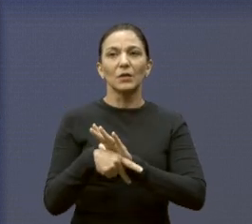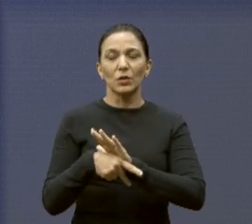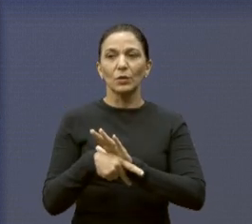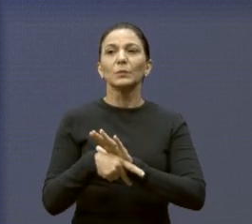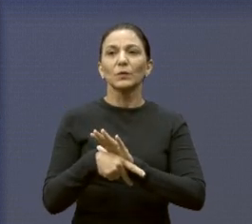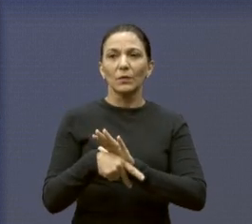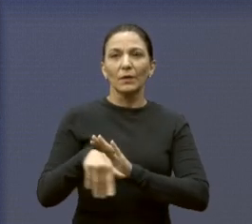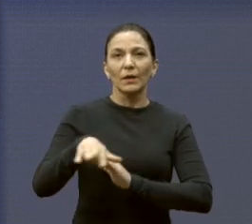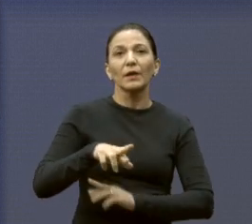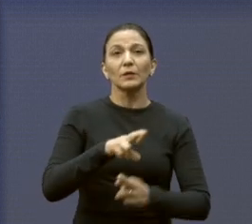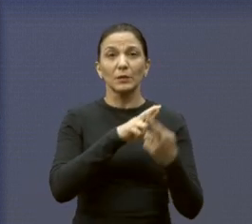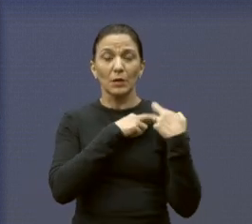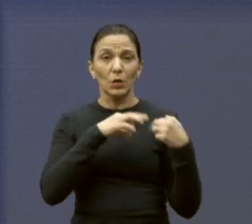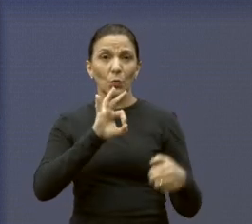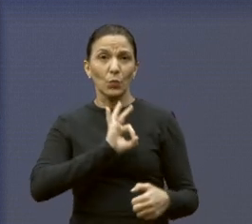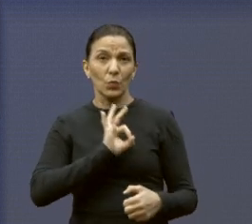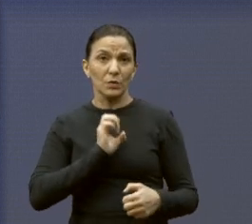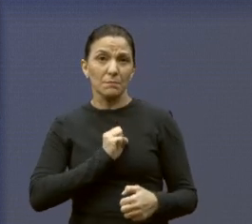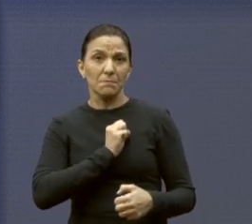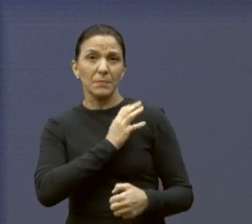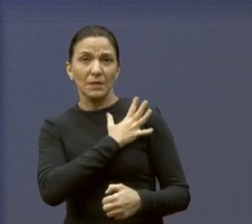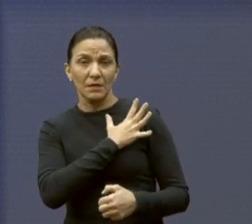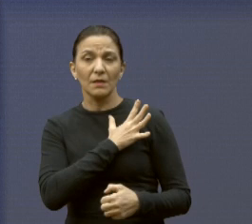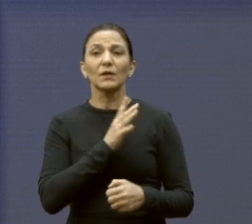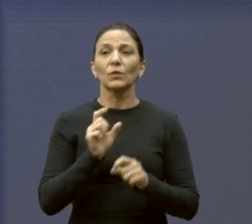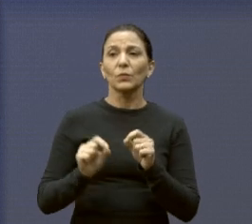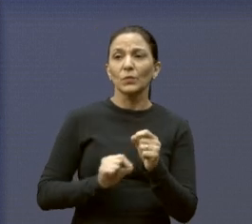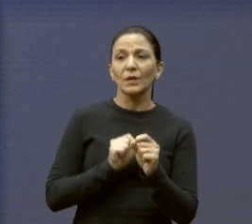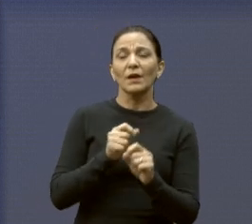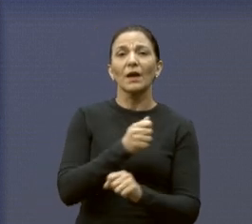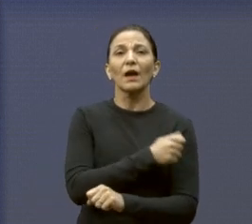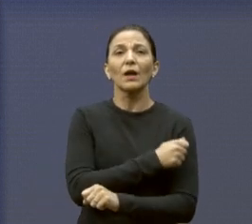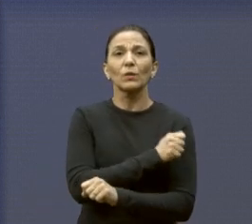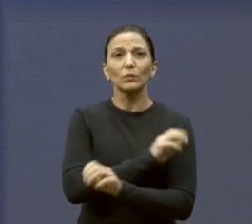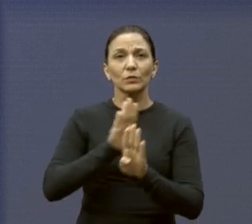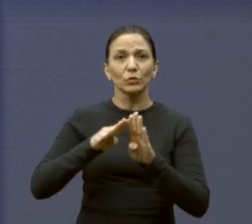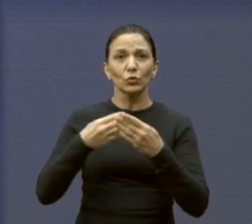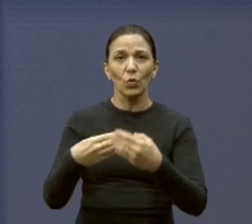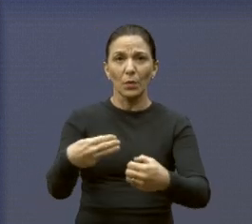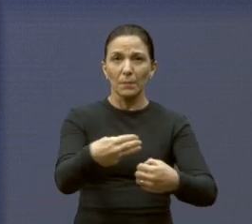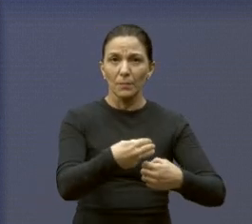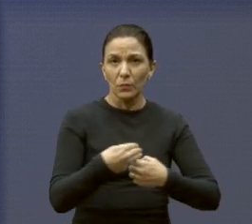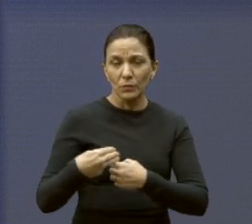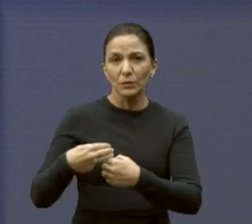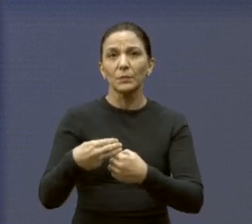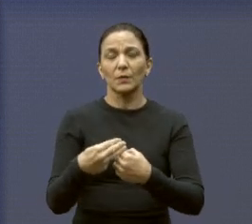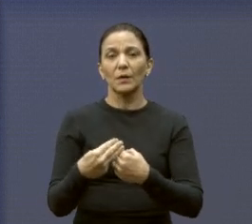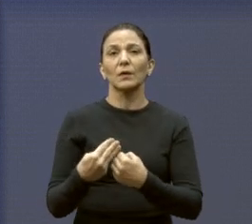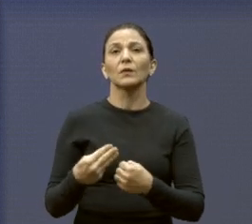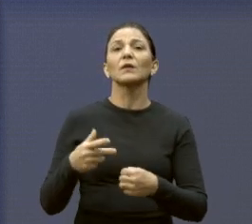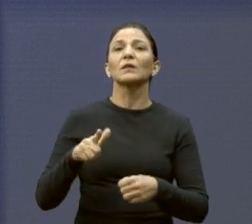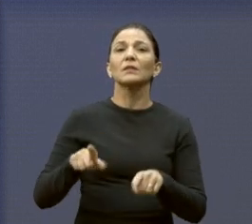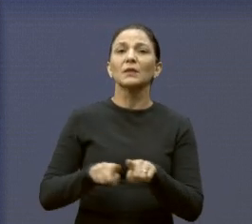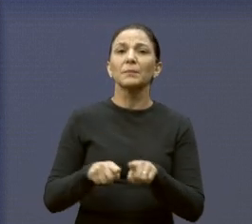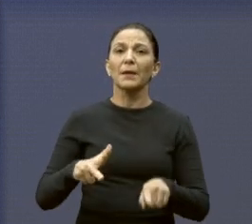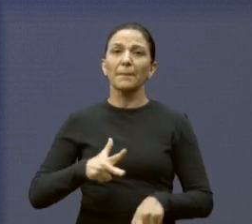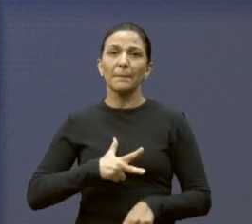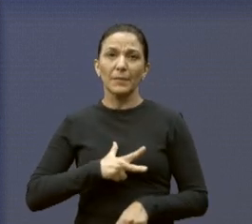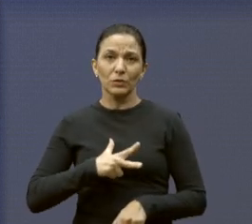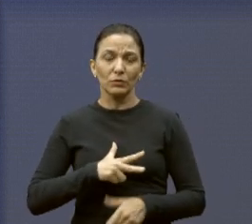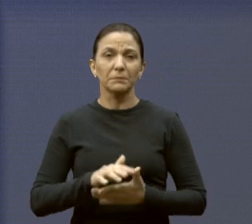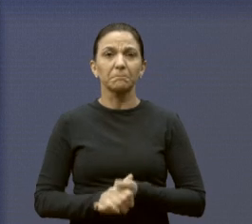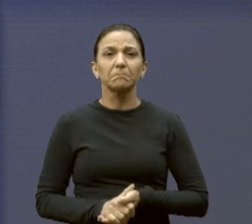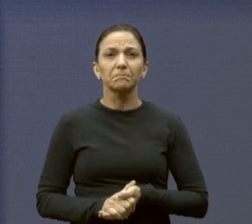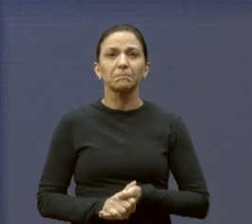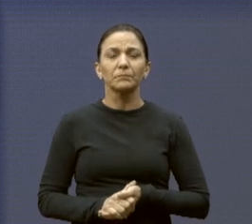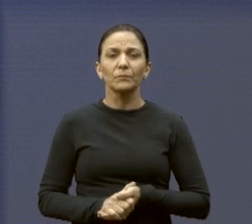realizado pela Polícia Militar, com alunos de escola municipal e particulares. Nessa